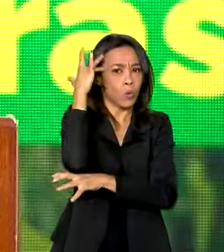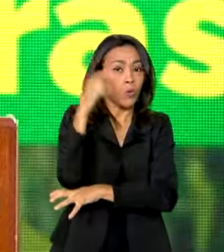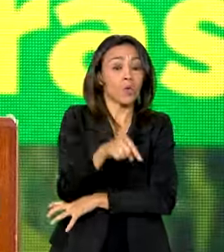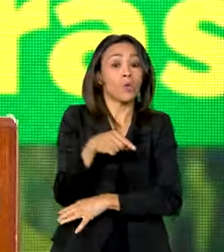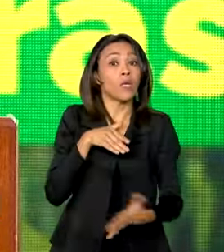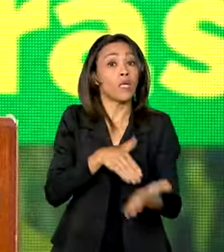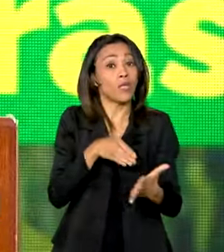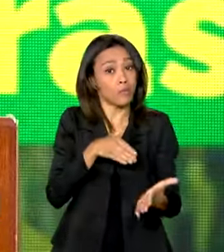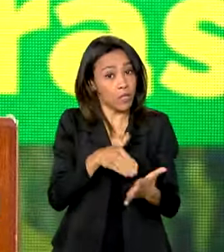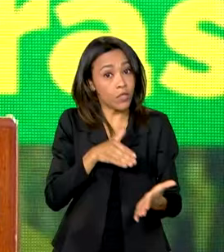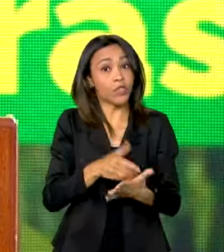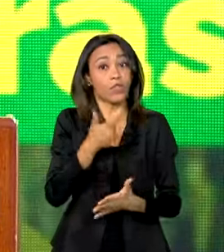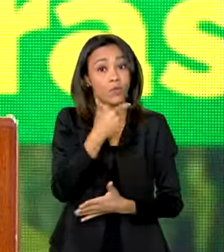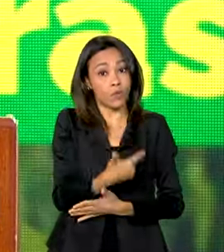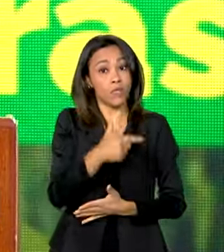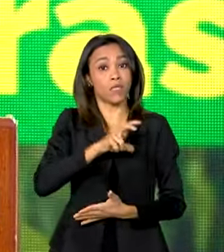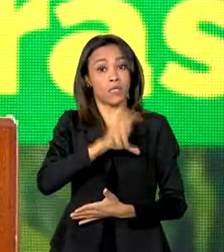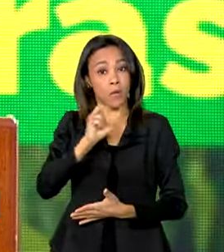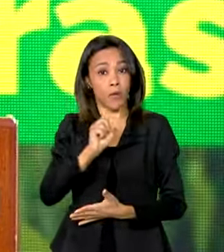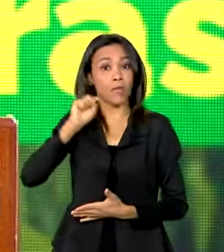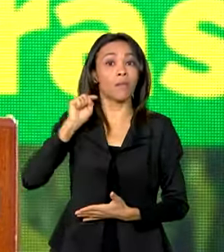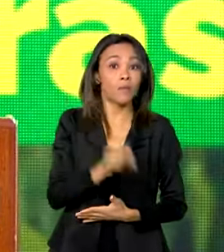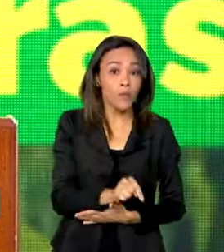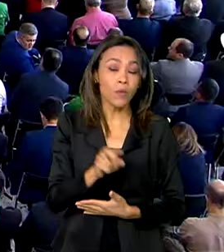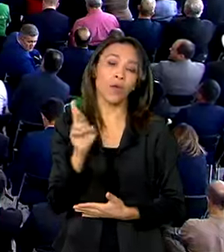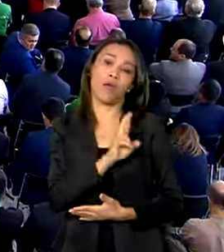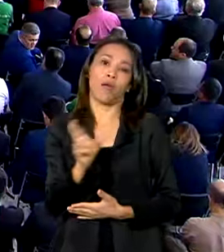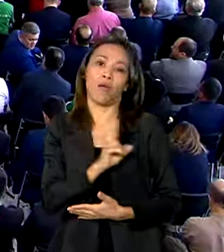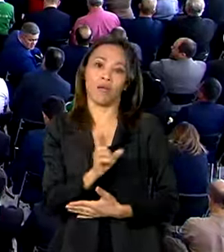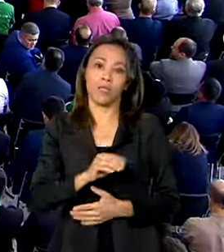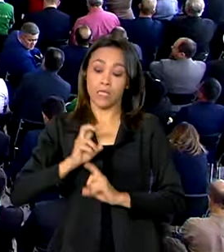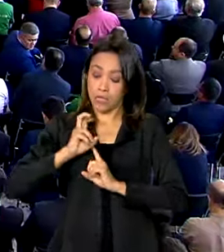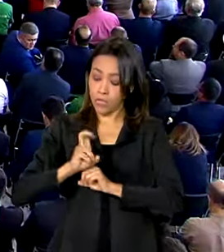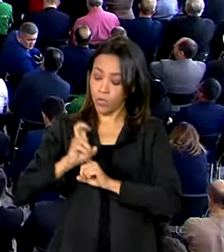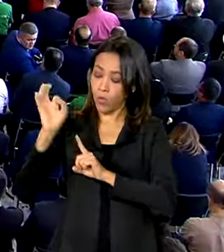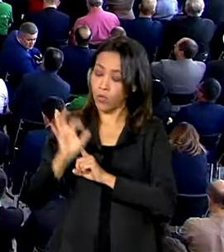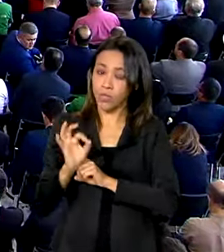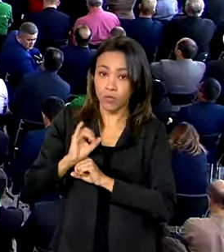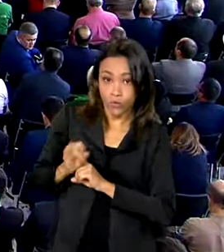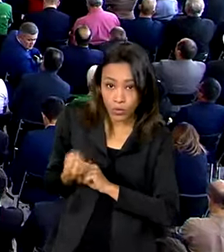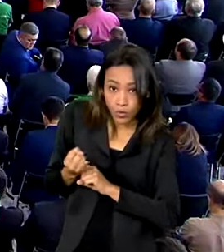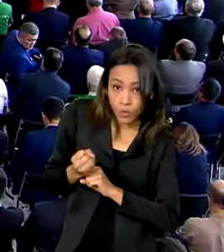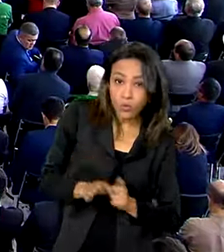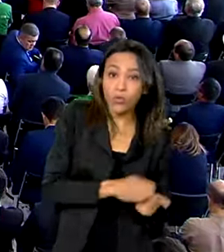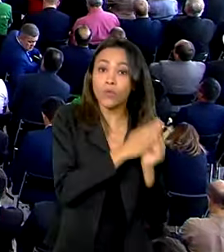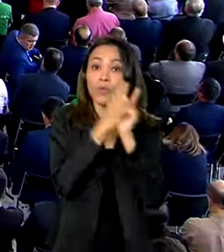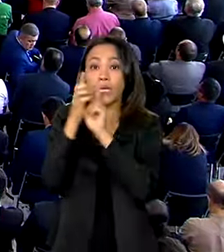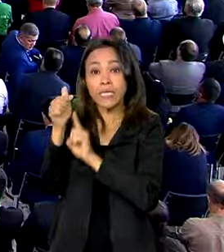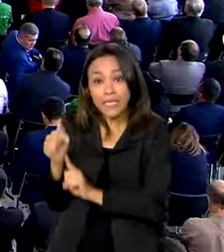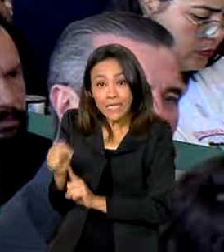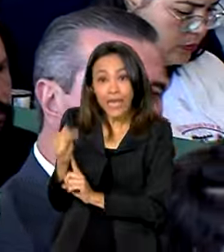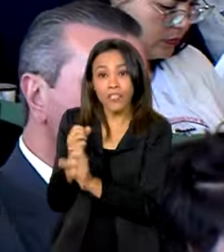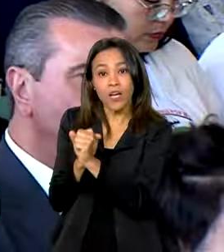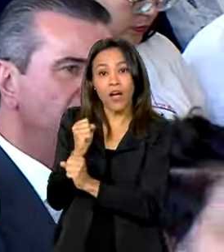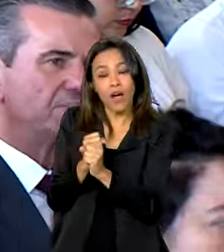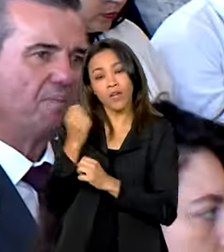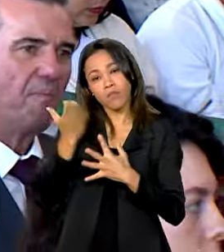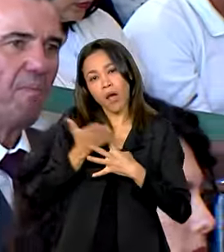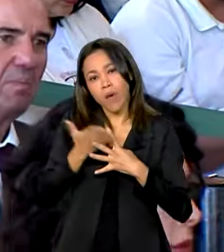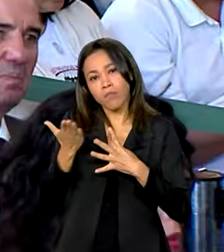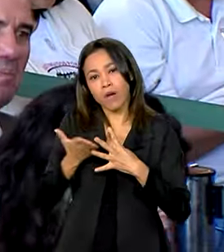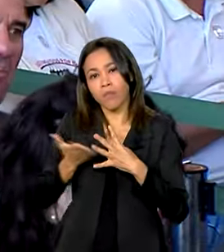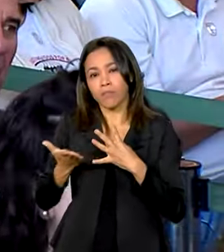o limite será de 250 mil reais, com 5% de juros e 7 anos para pagar. A